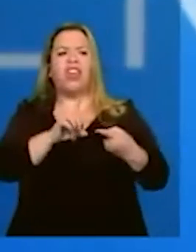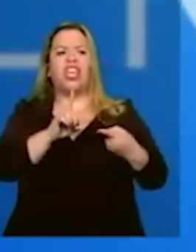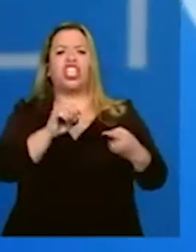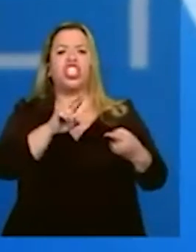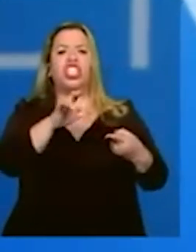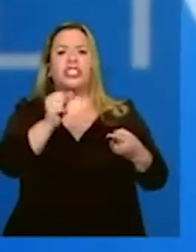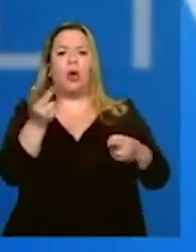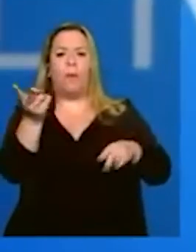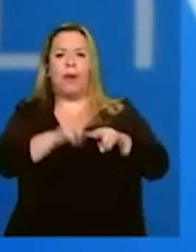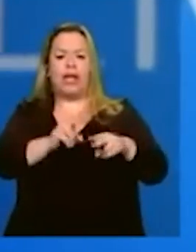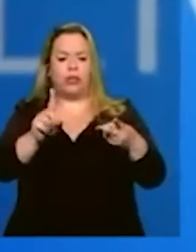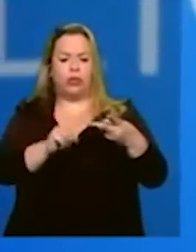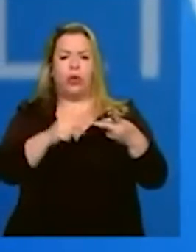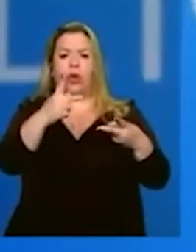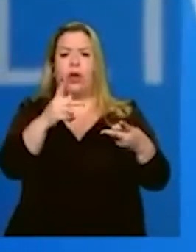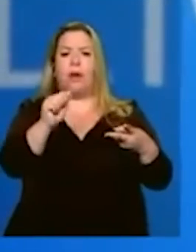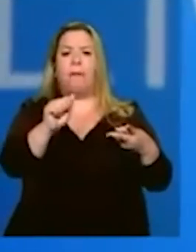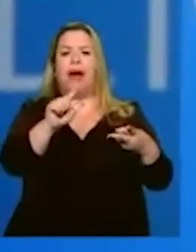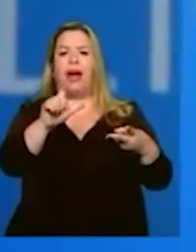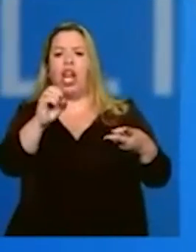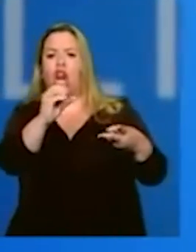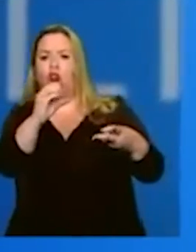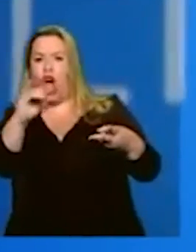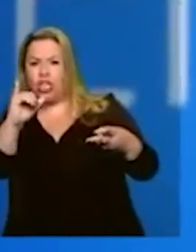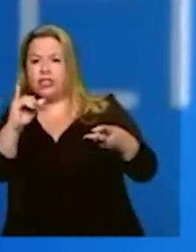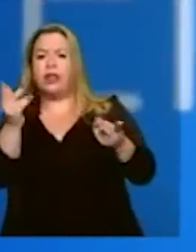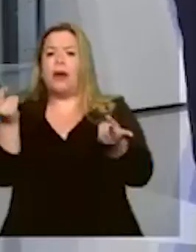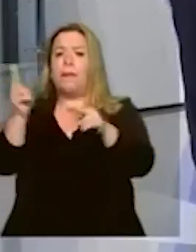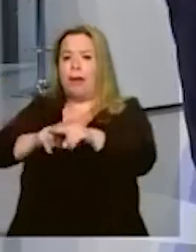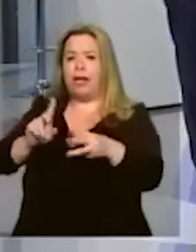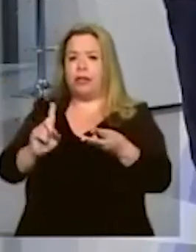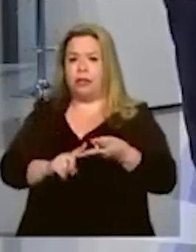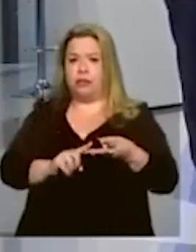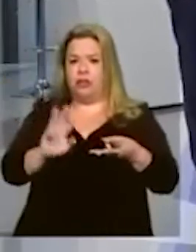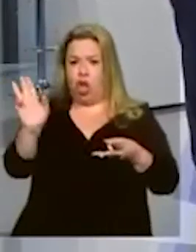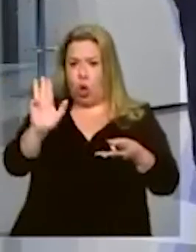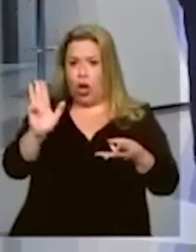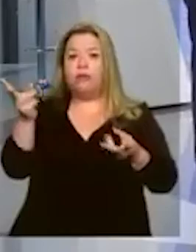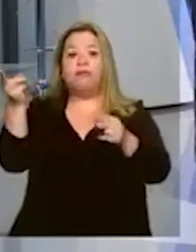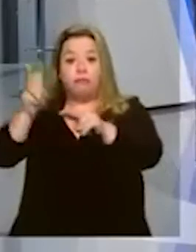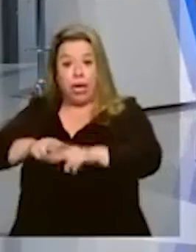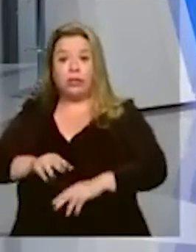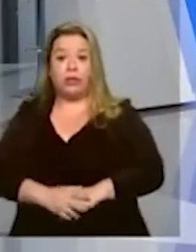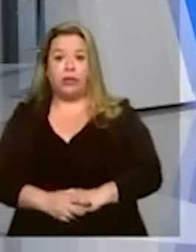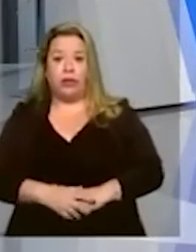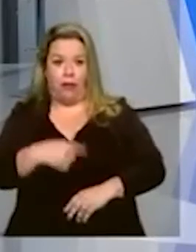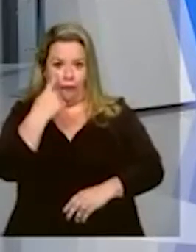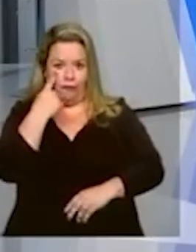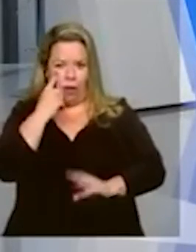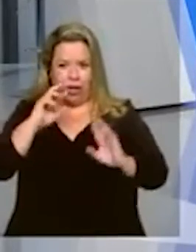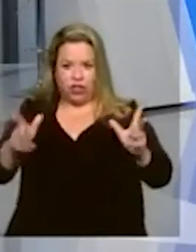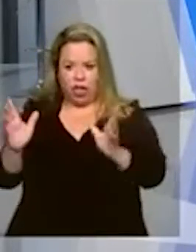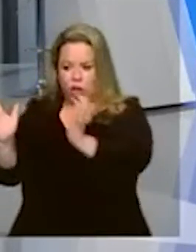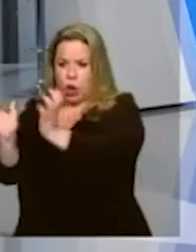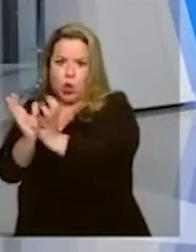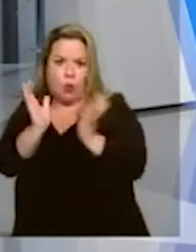preso. Palocci, preso. O próprio candidato a presidente, preso. Essa é a diferença. Essa é a diferença